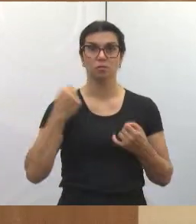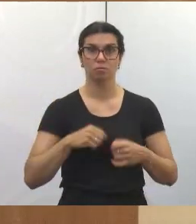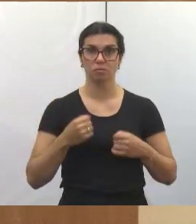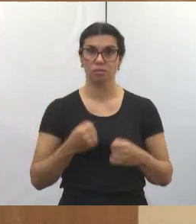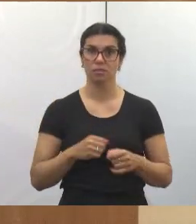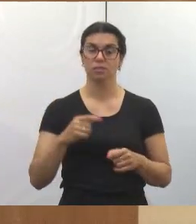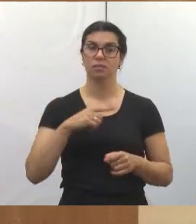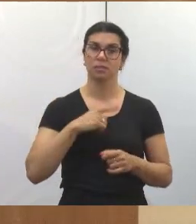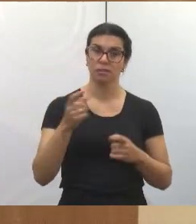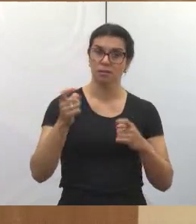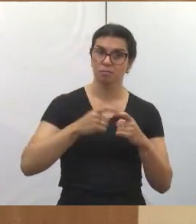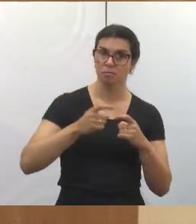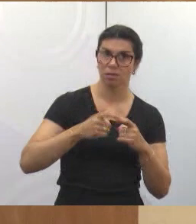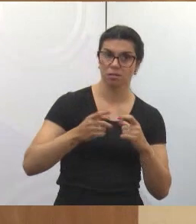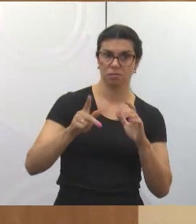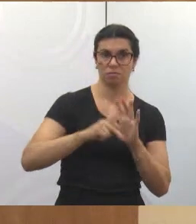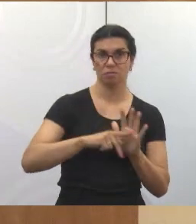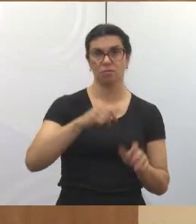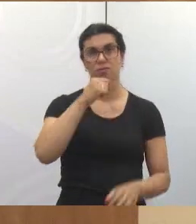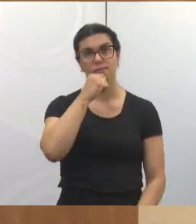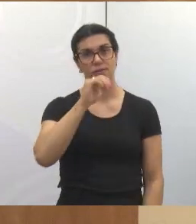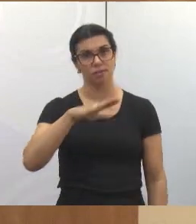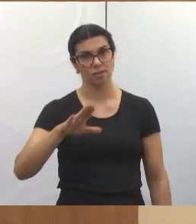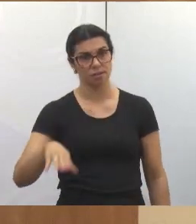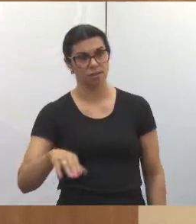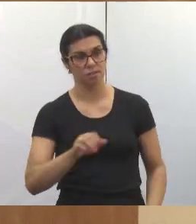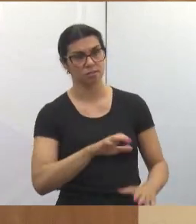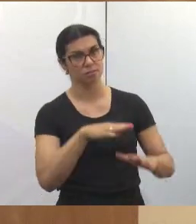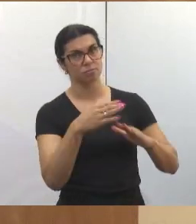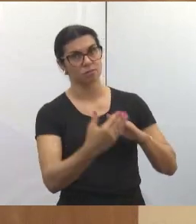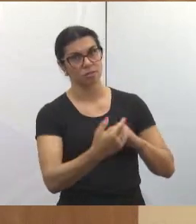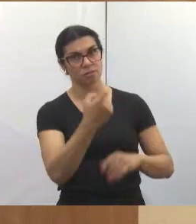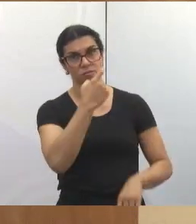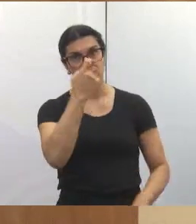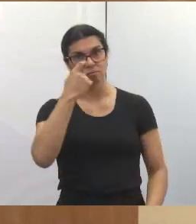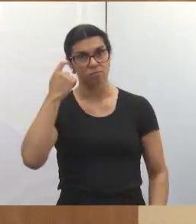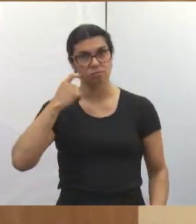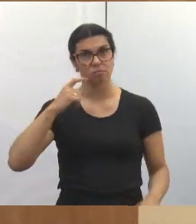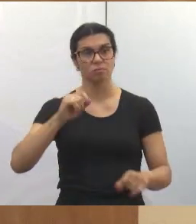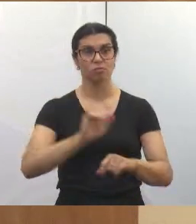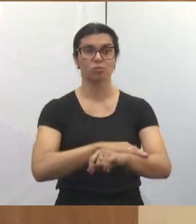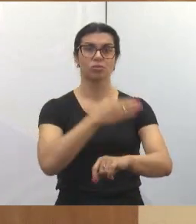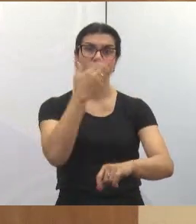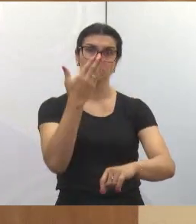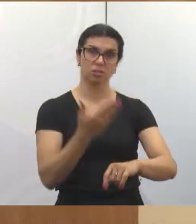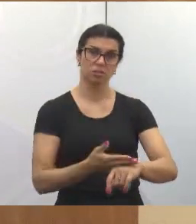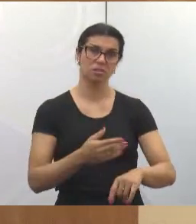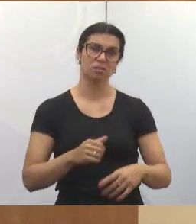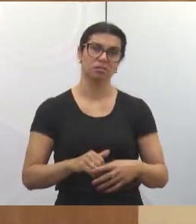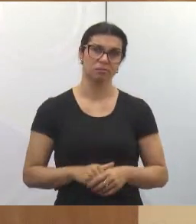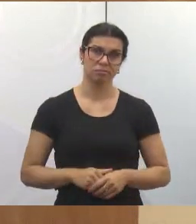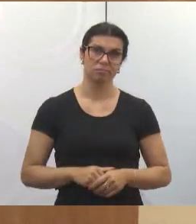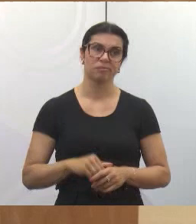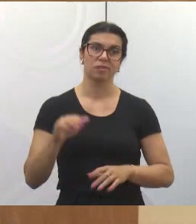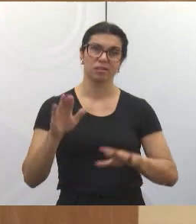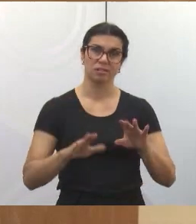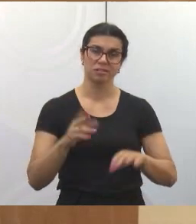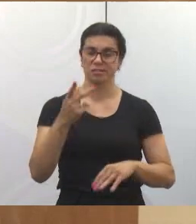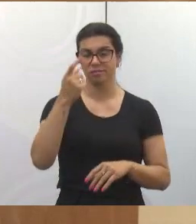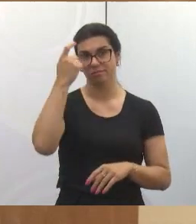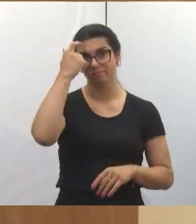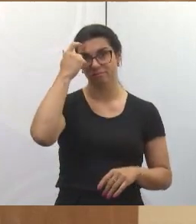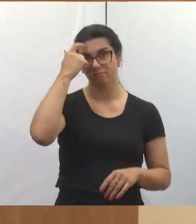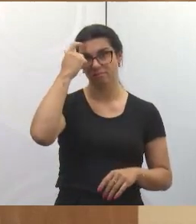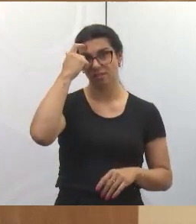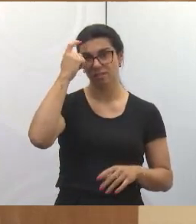pediatra lá na UPA do Parque Meia Lua, 24 horas, mas tem que sair de lá à noite, às vezes pegar Uber, e